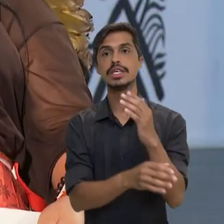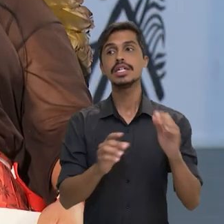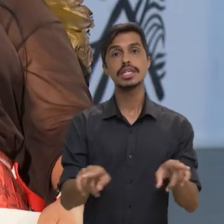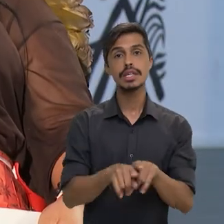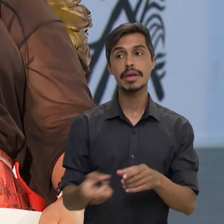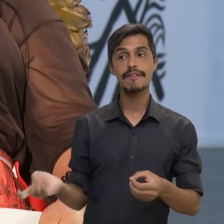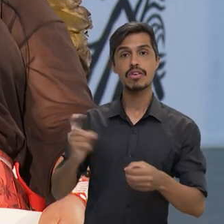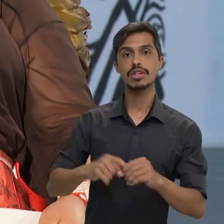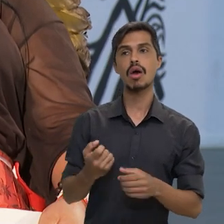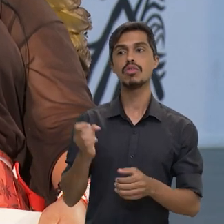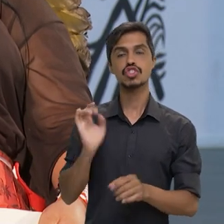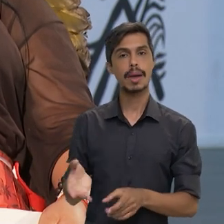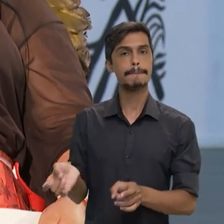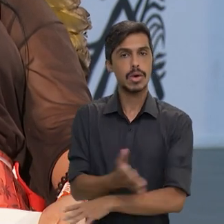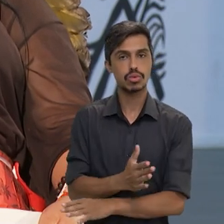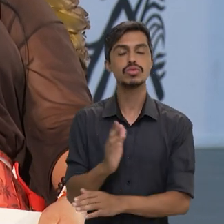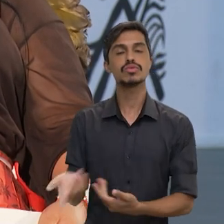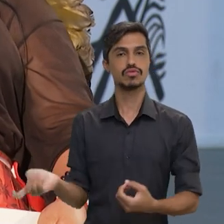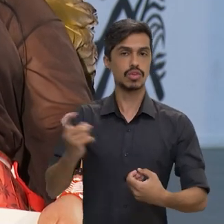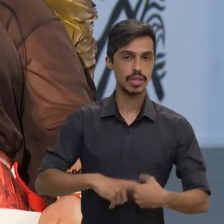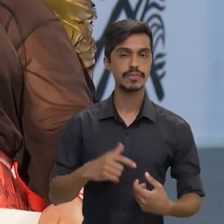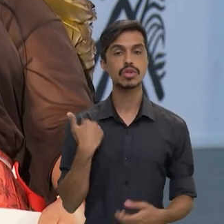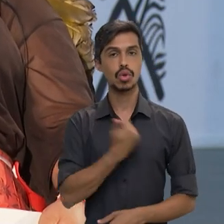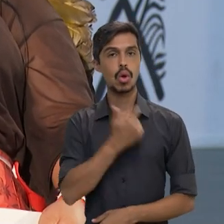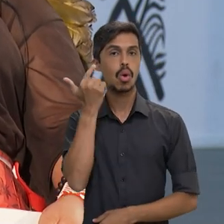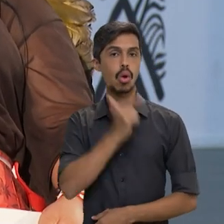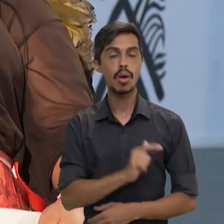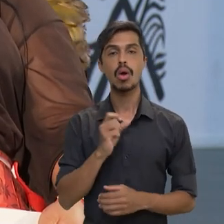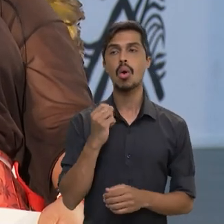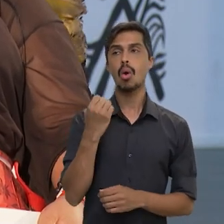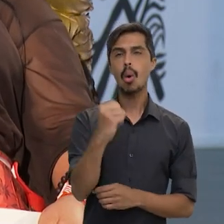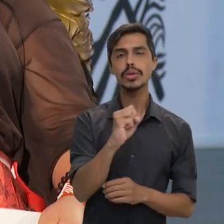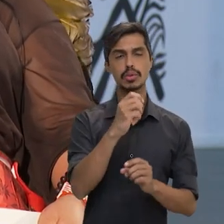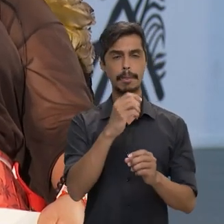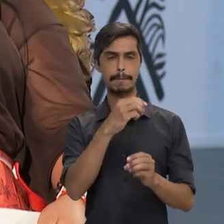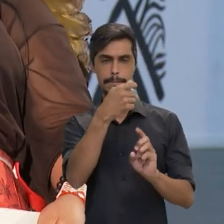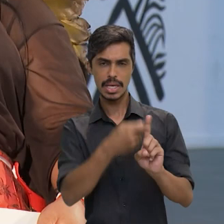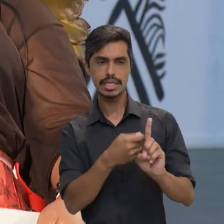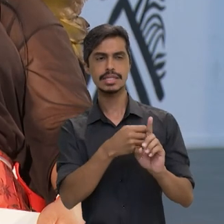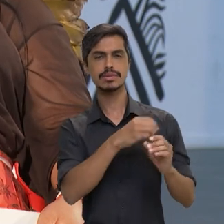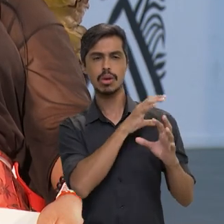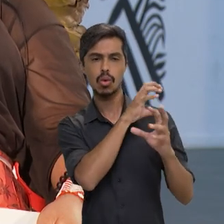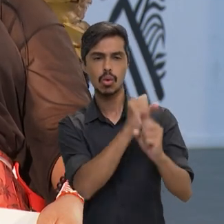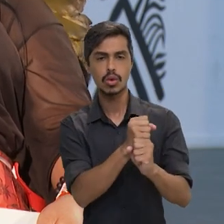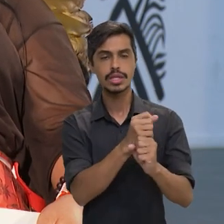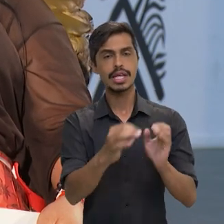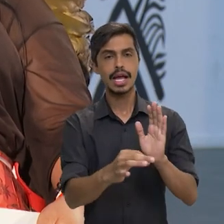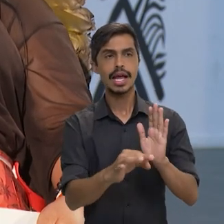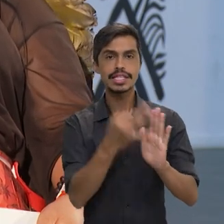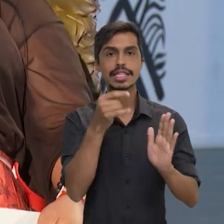já estão prontos. Nós conseguimos, em oito meses, assinar oito